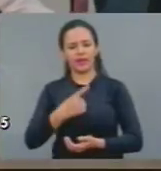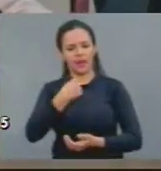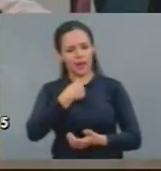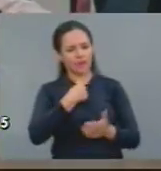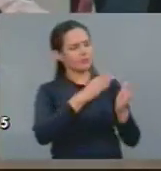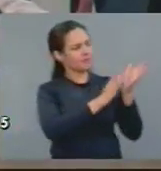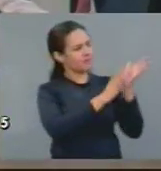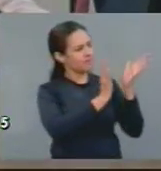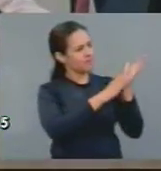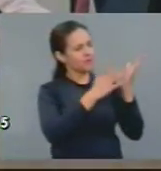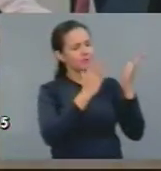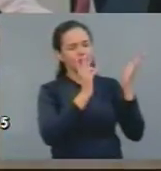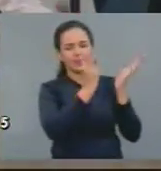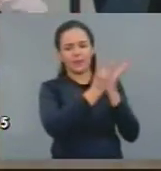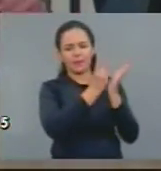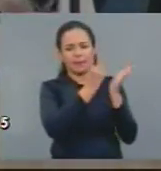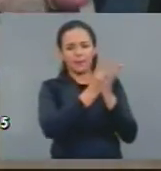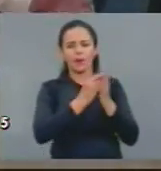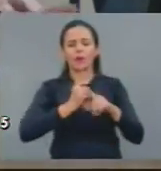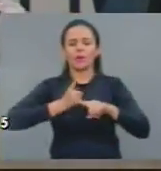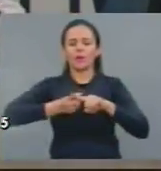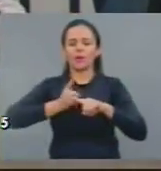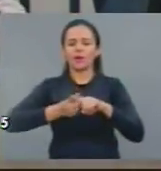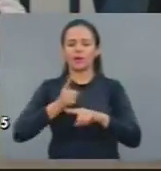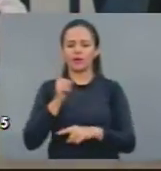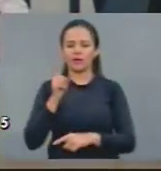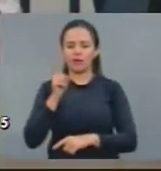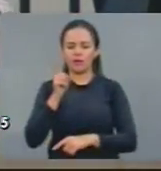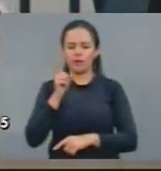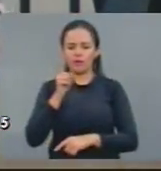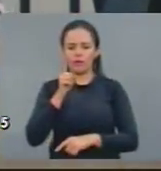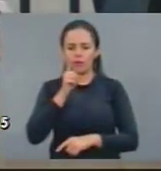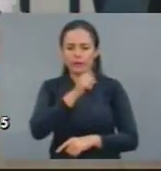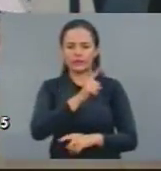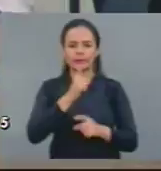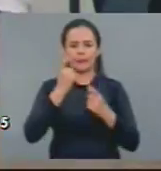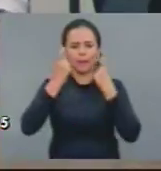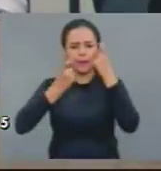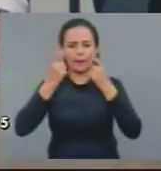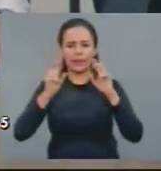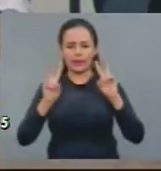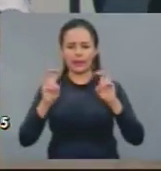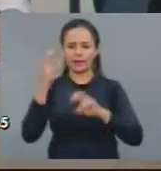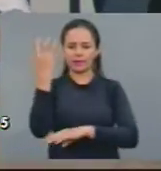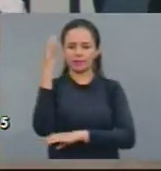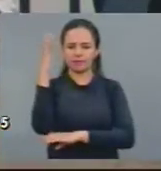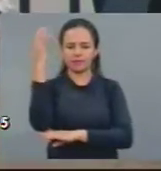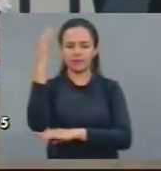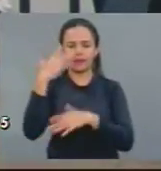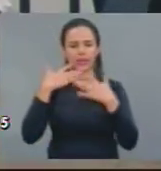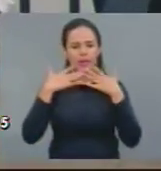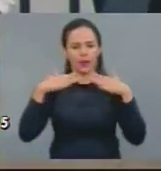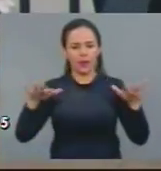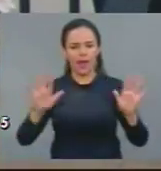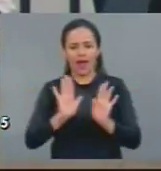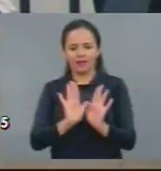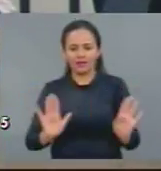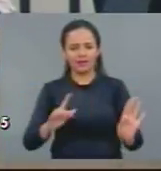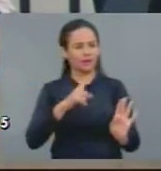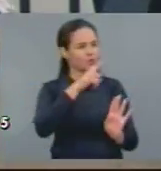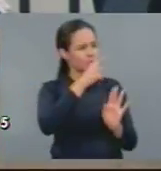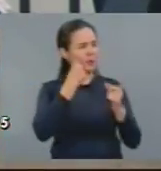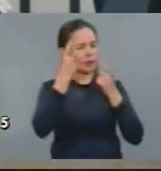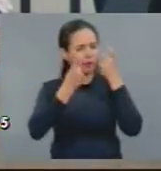com o meio ambiente, é uma preocupação com o agrotóxico. Mas, veja só, Acaraú é o município que produz